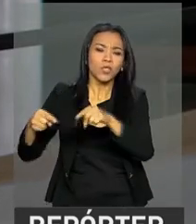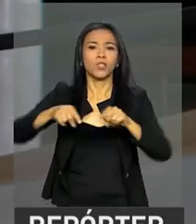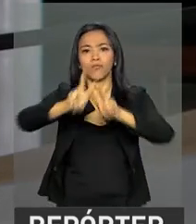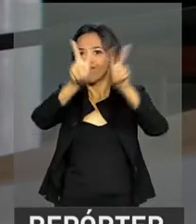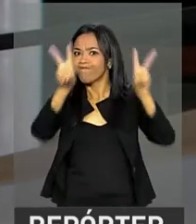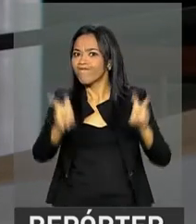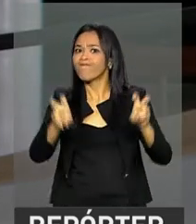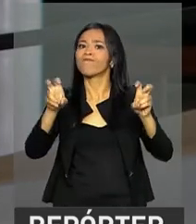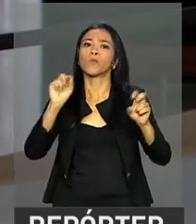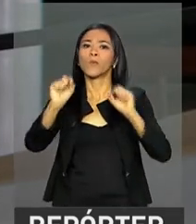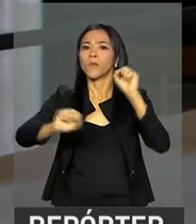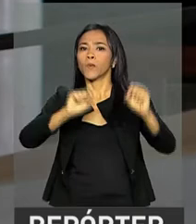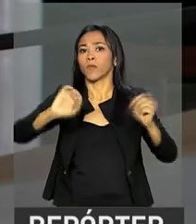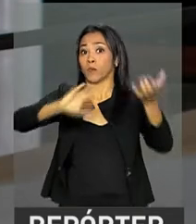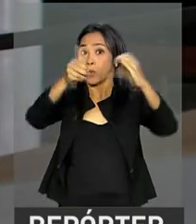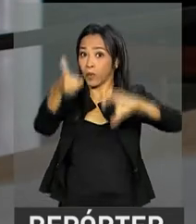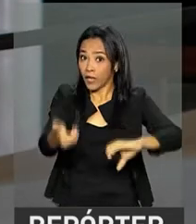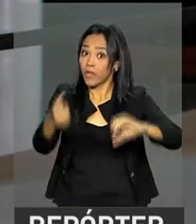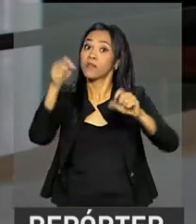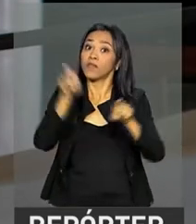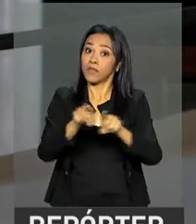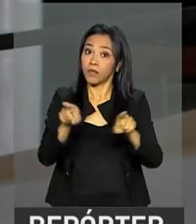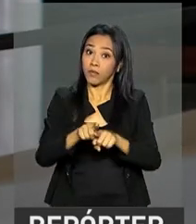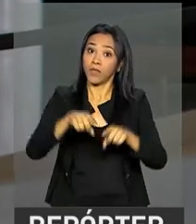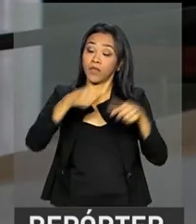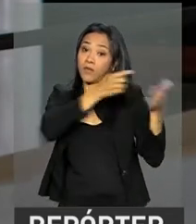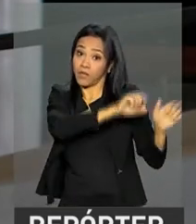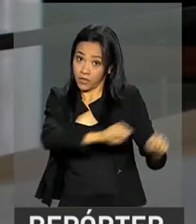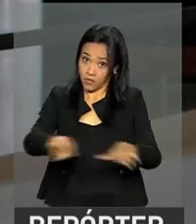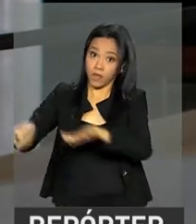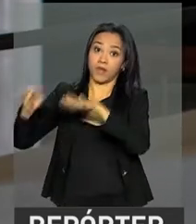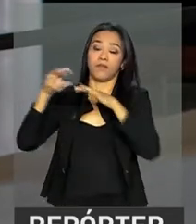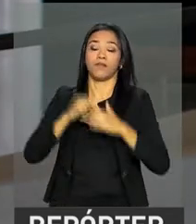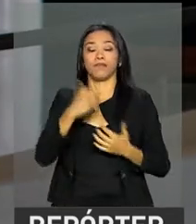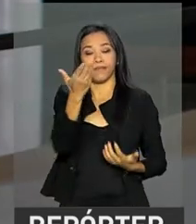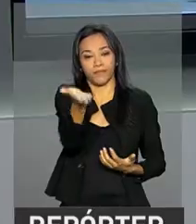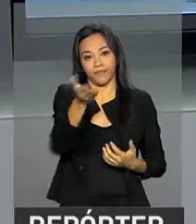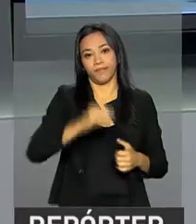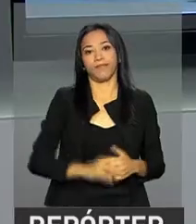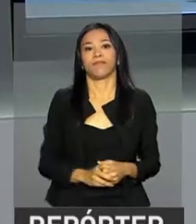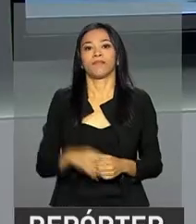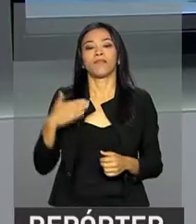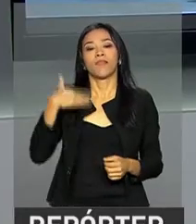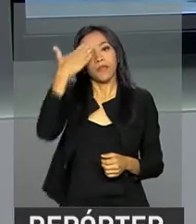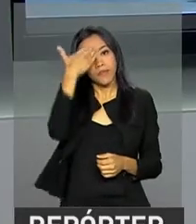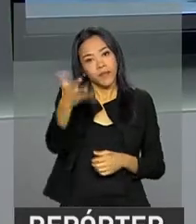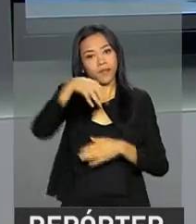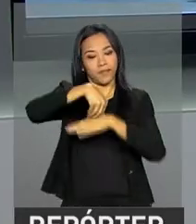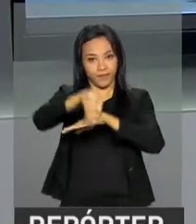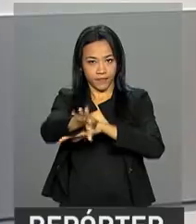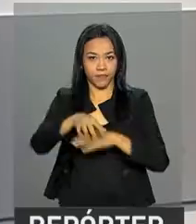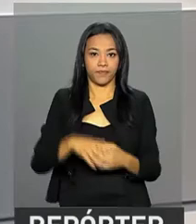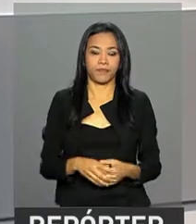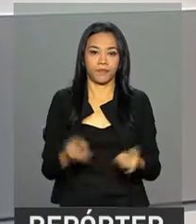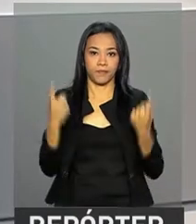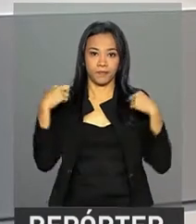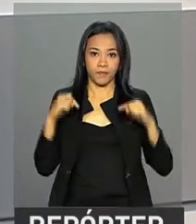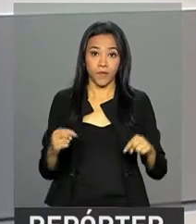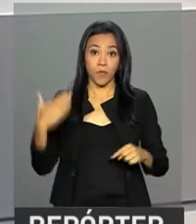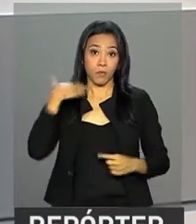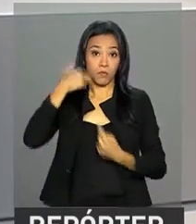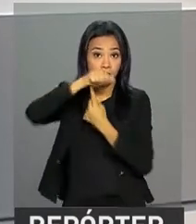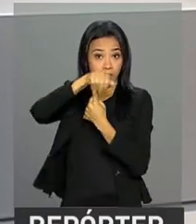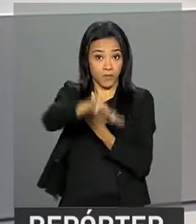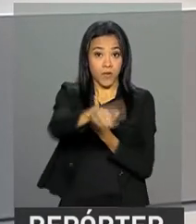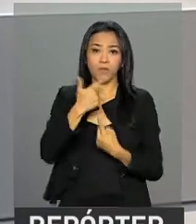Congresso e a agenda da semana aqui no Planalto. Carla, com você. Obrigada pelas suas informações, João Pedro. O Banco